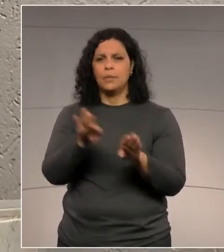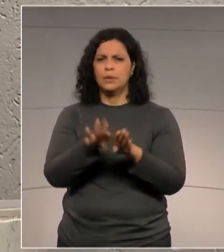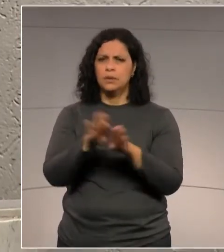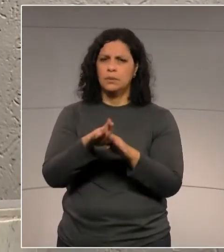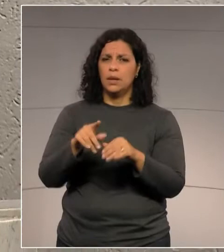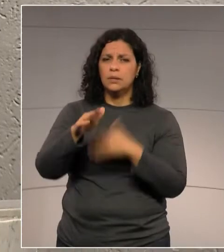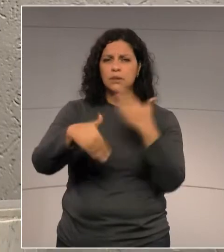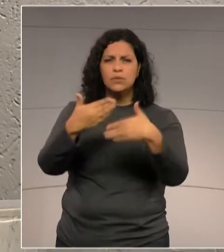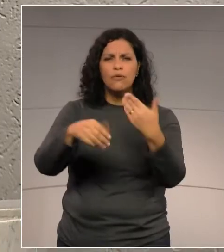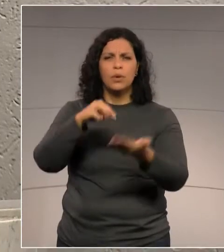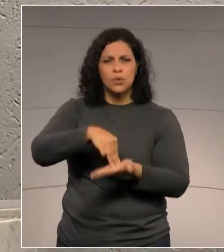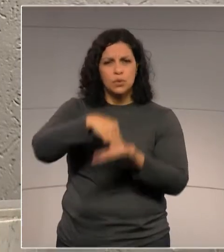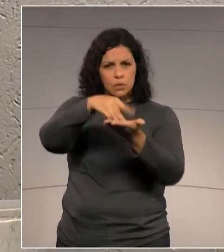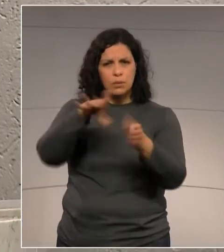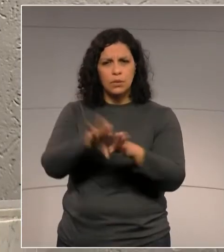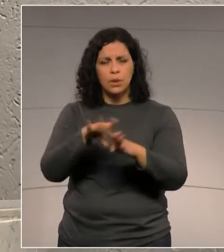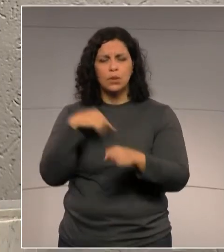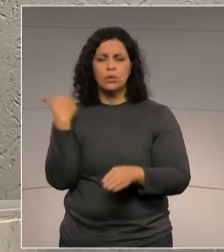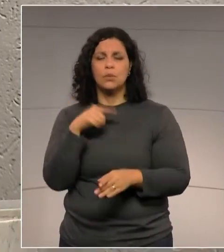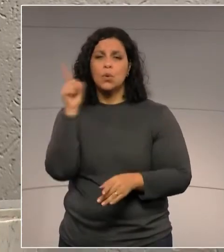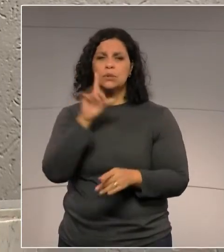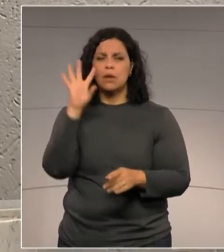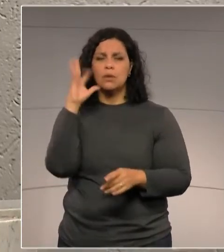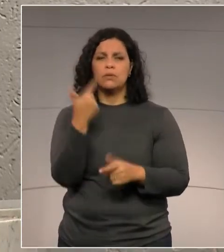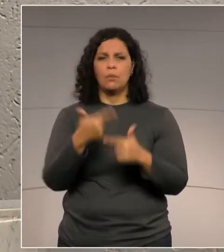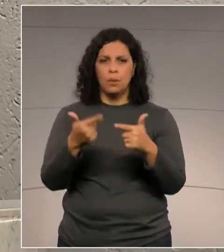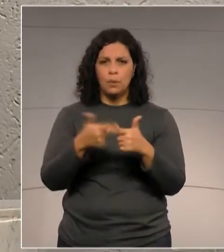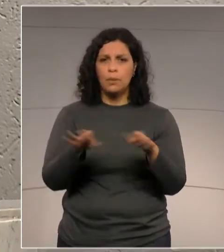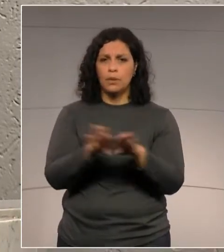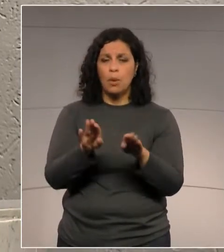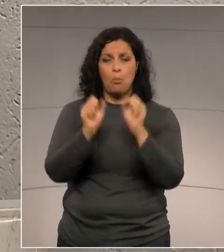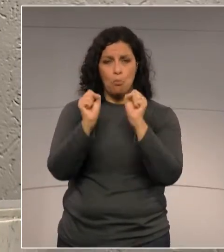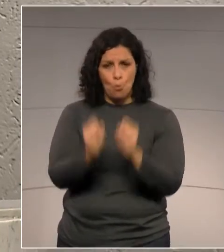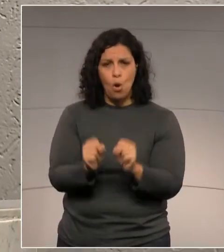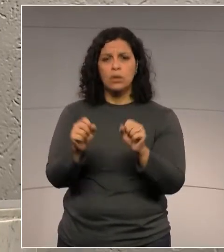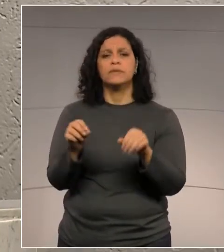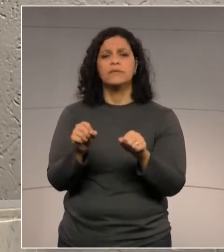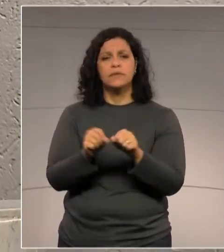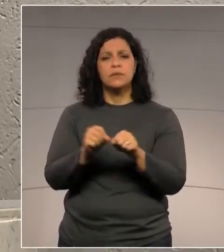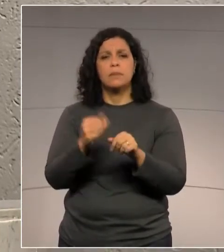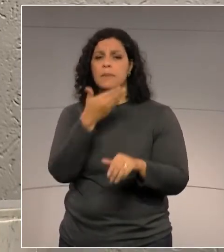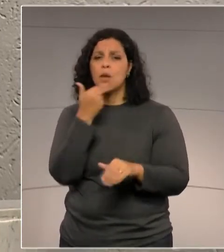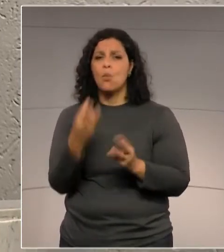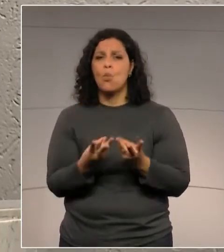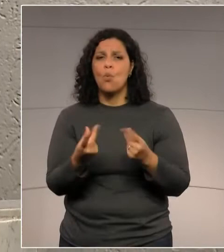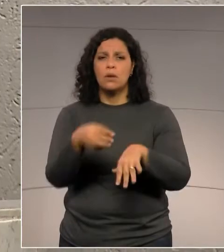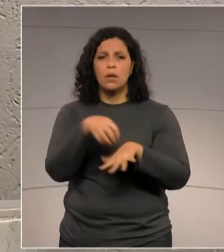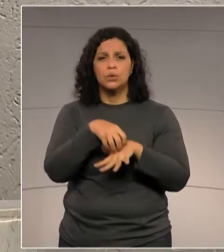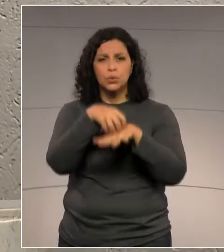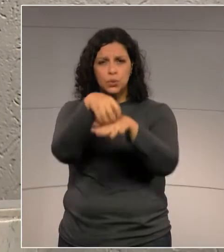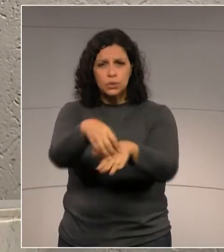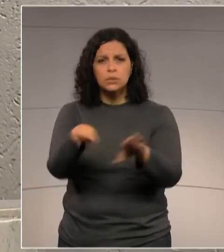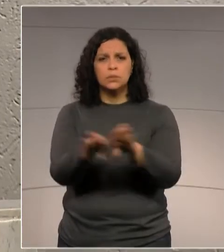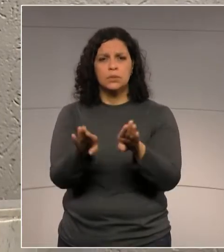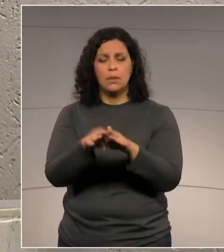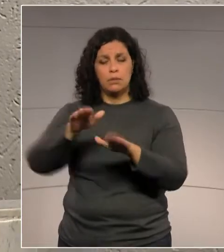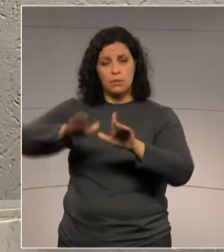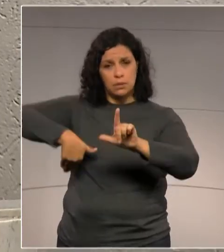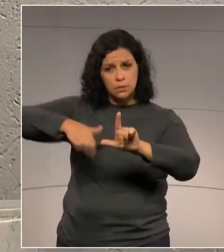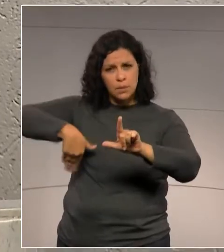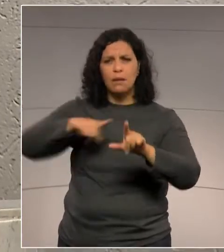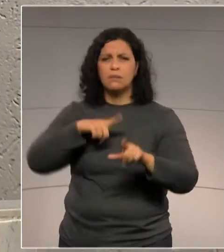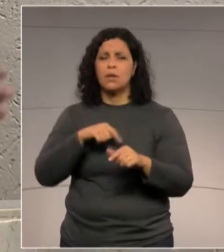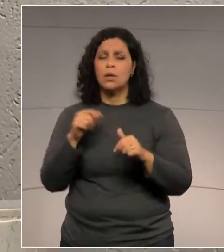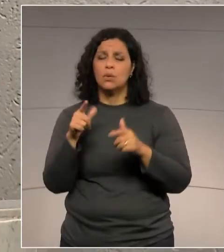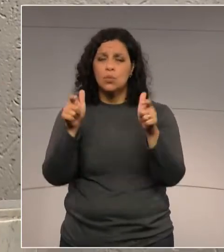Sustentável, nós vamos encontrar solução que também possa promover o turismo e que nossas praias sejam locais